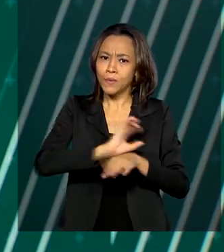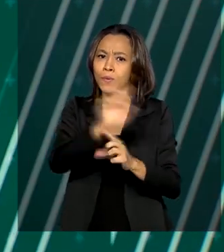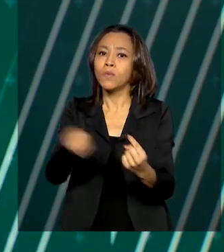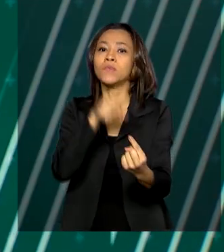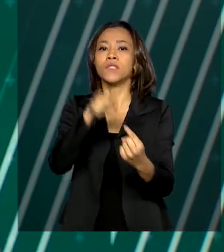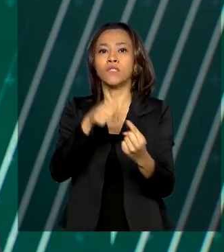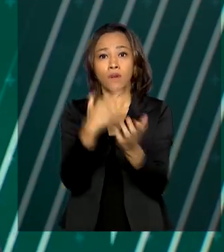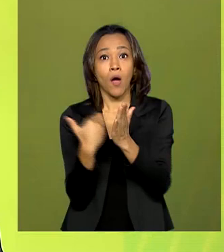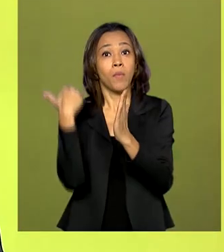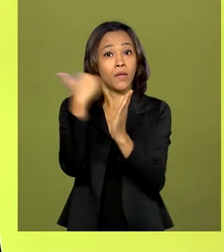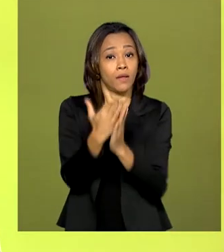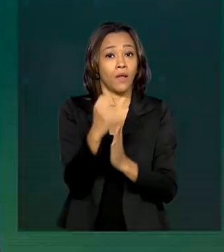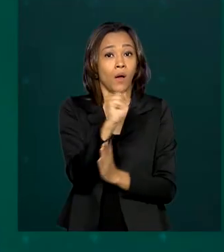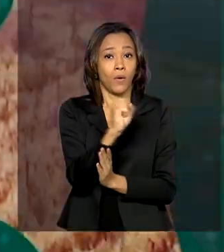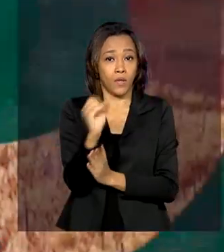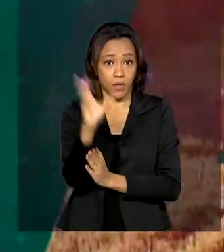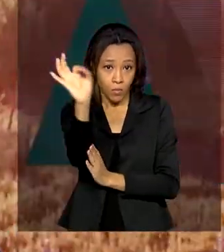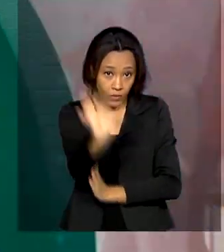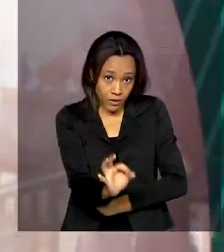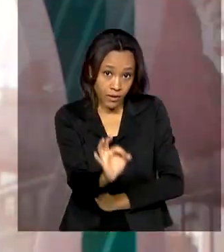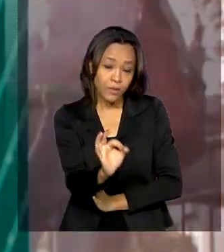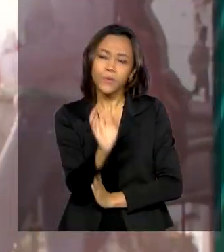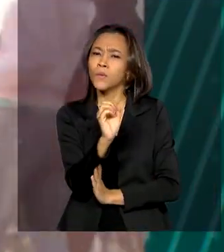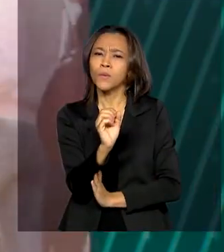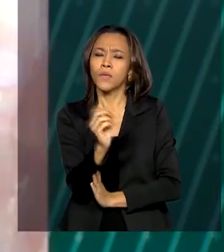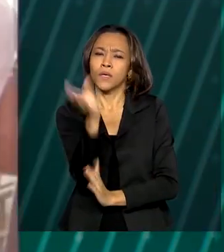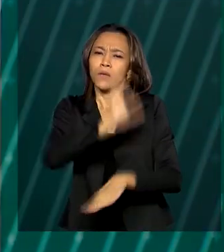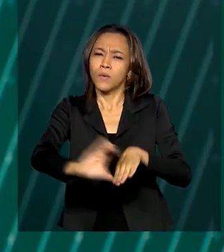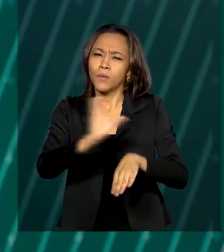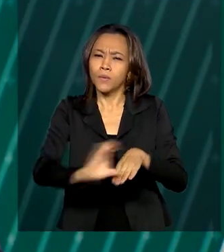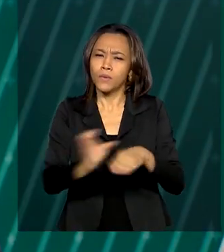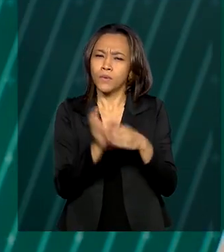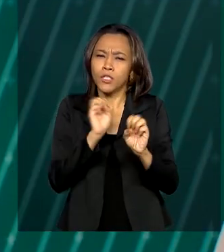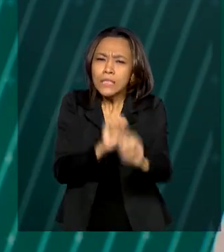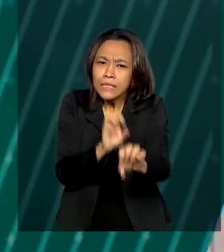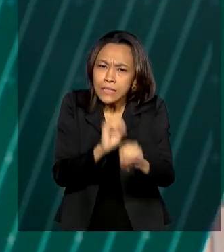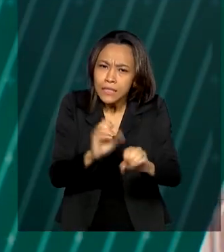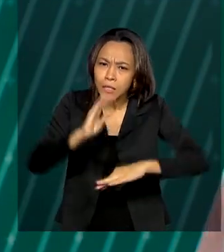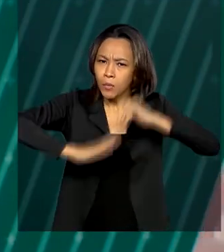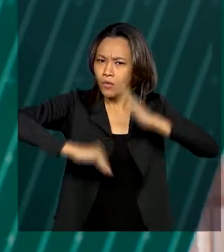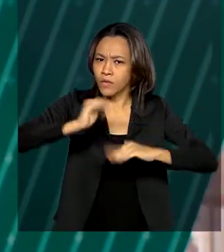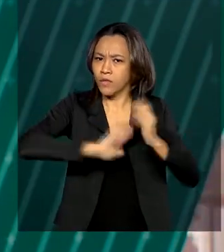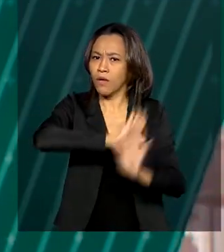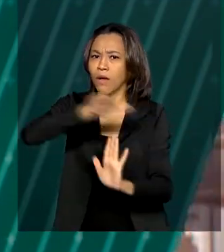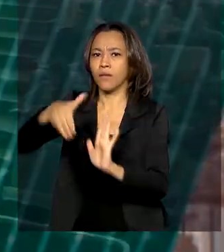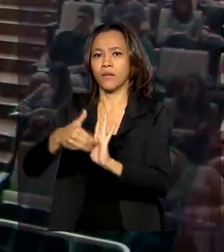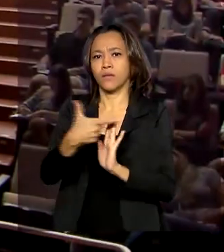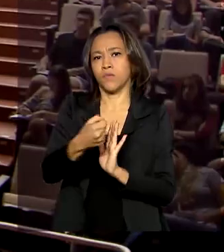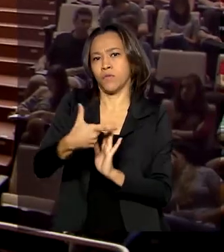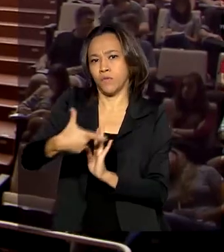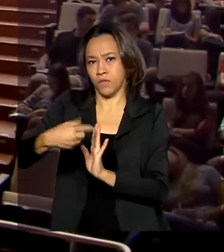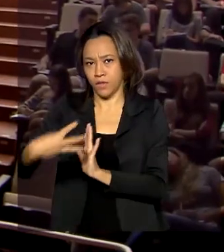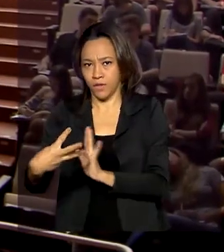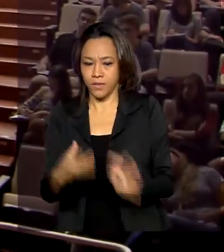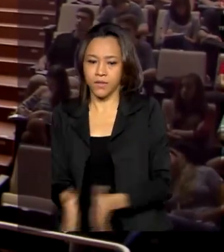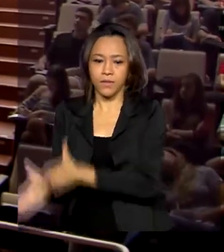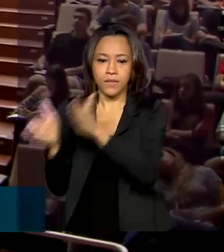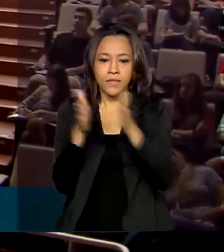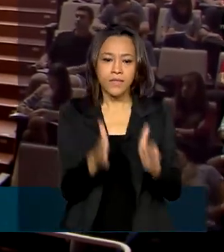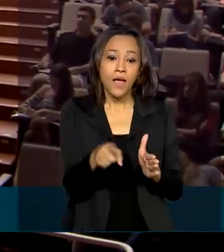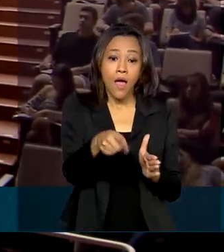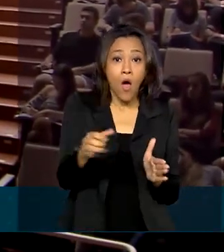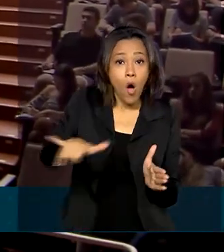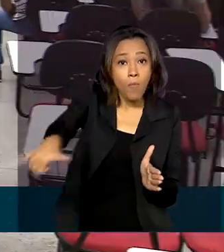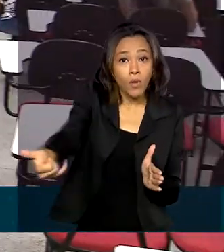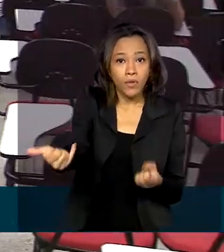% as matrículas em cursos de qualificação profissional até 2023. São oportunidades